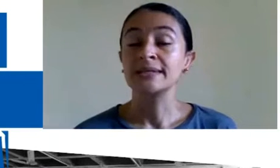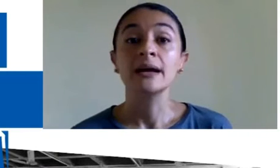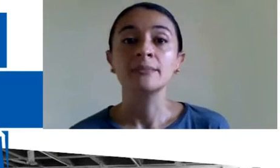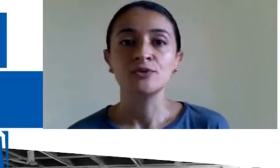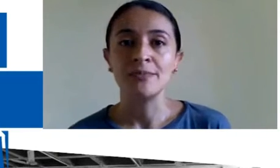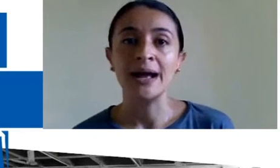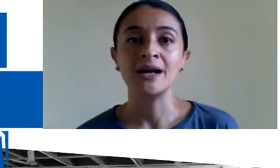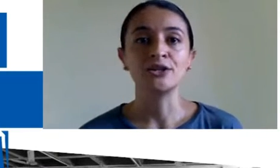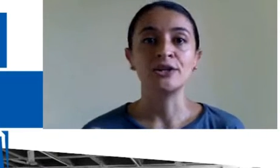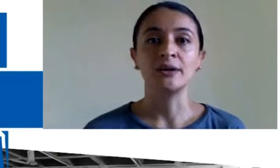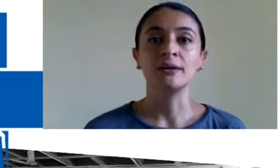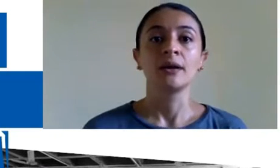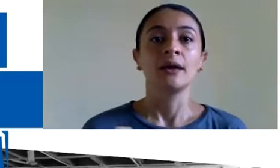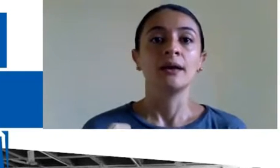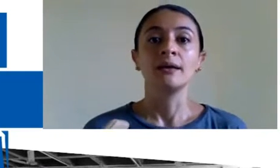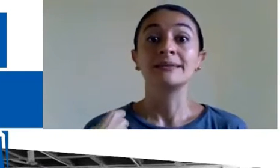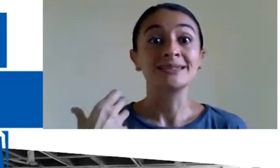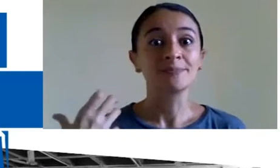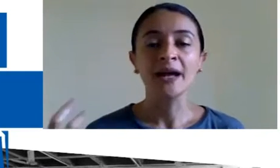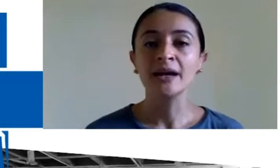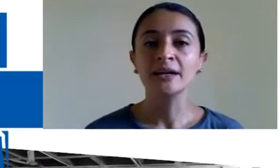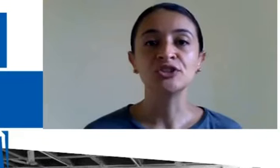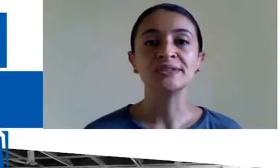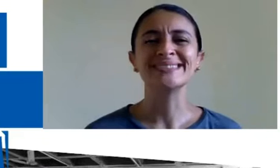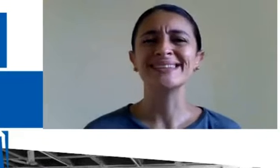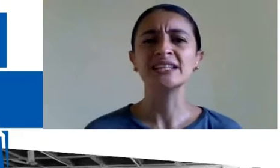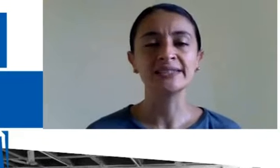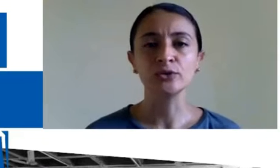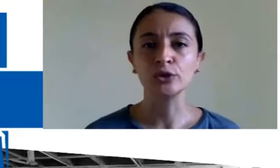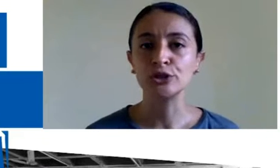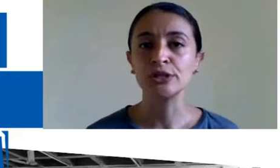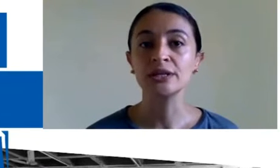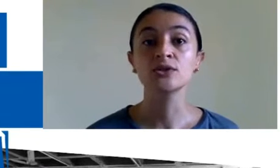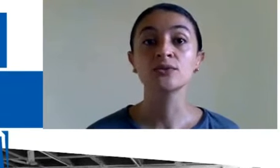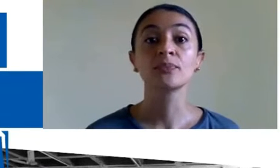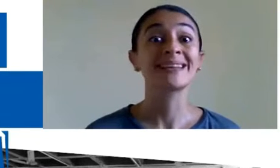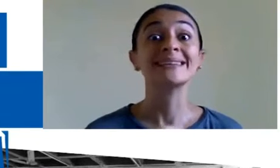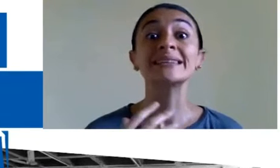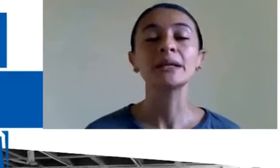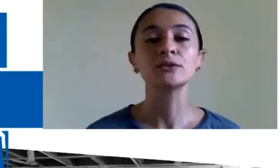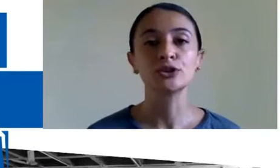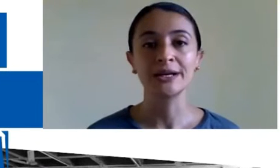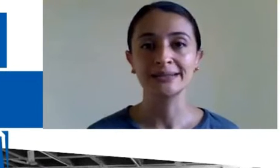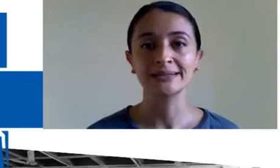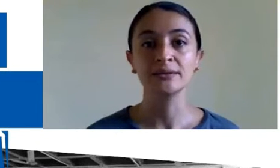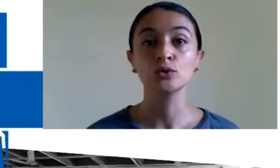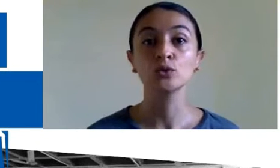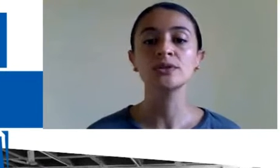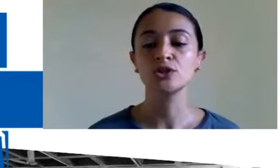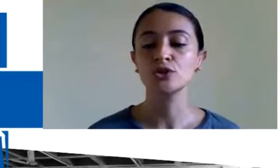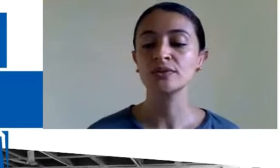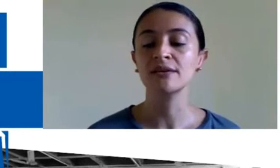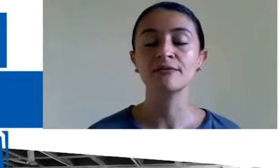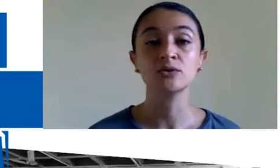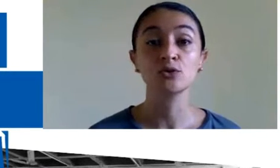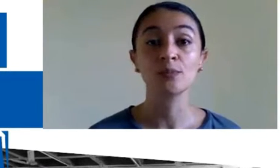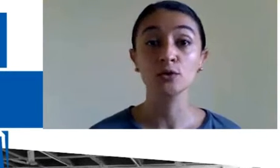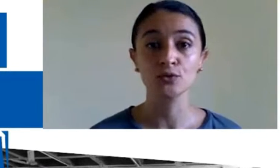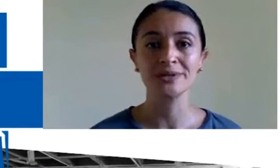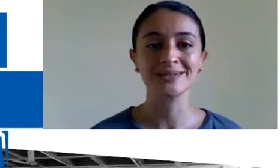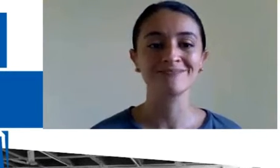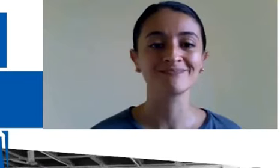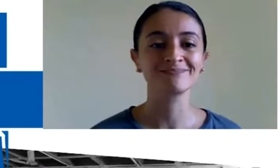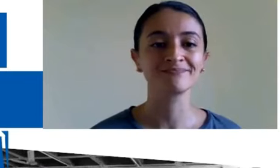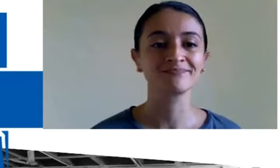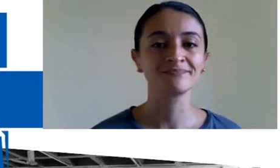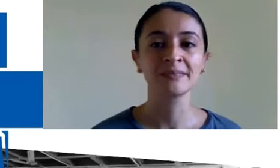um exame de imagem, transplantes, grandes cirurgias, tratamentos de câncer, tudo isso a gente consegue fazer hoje